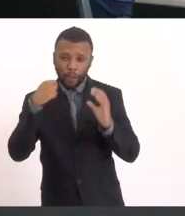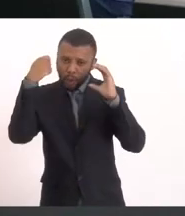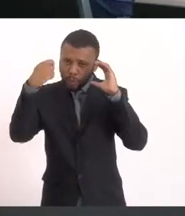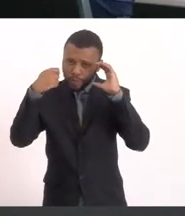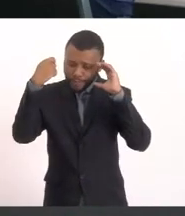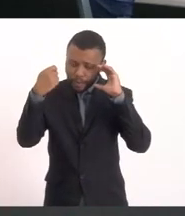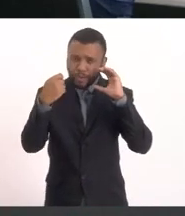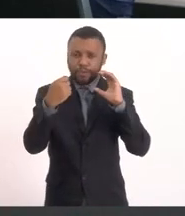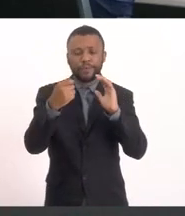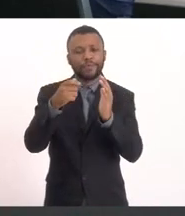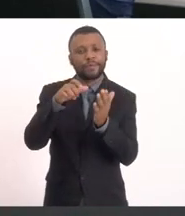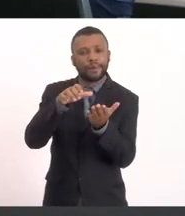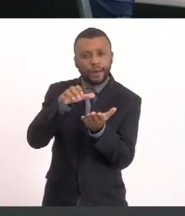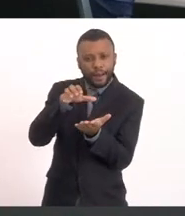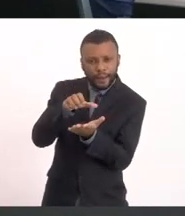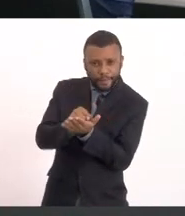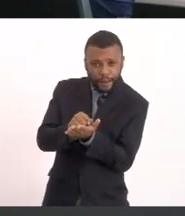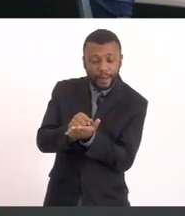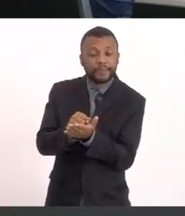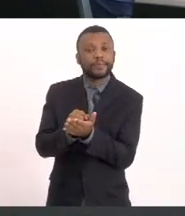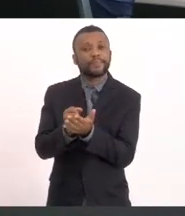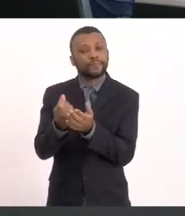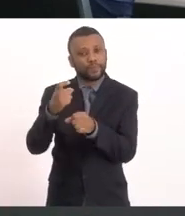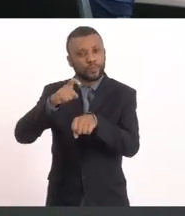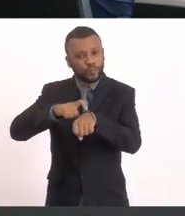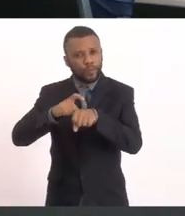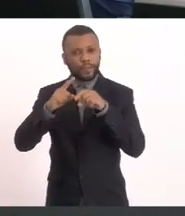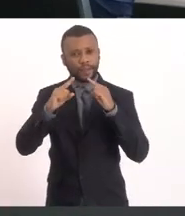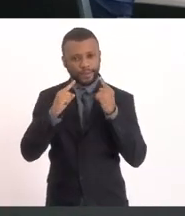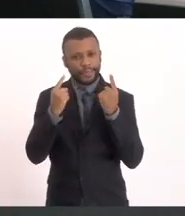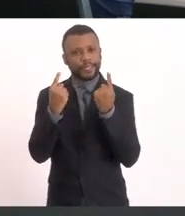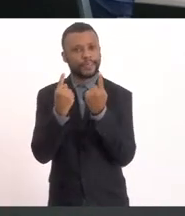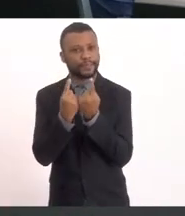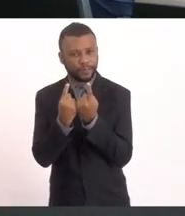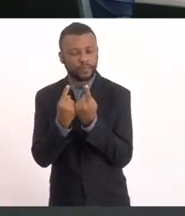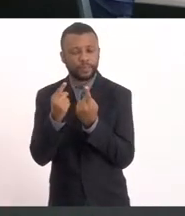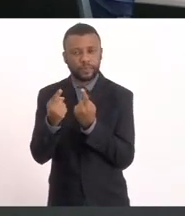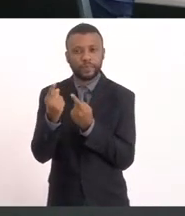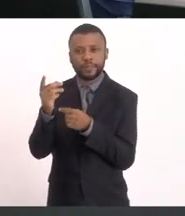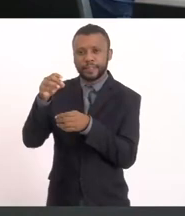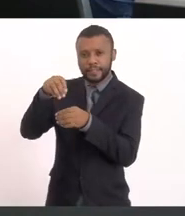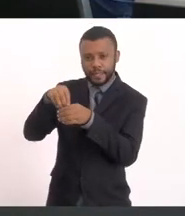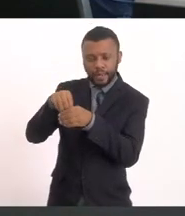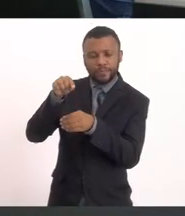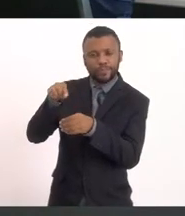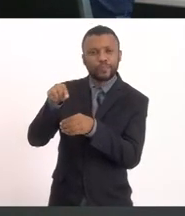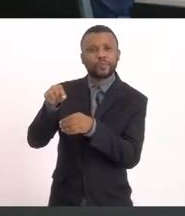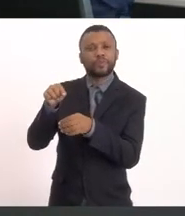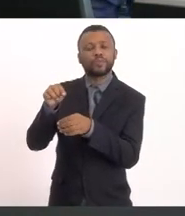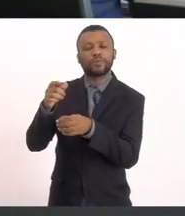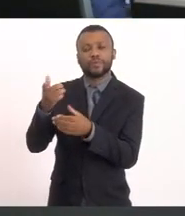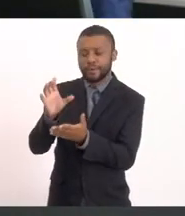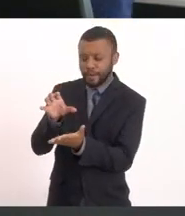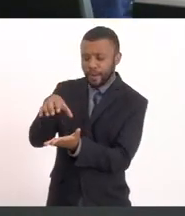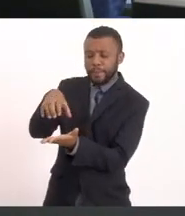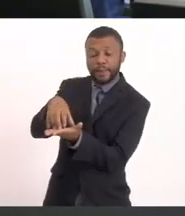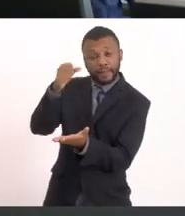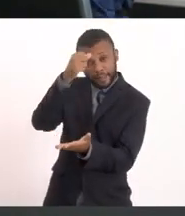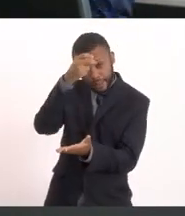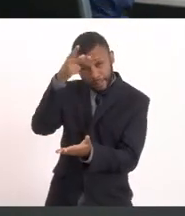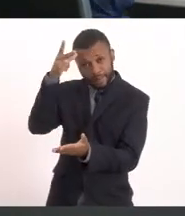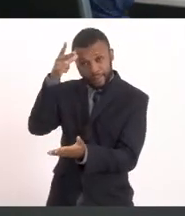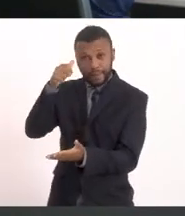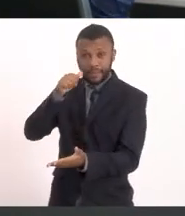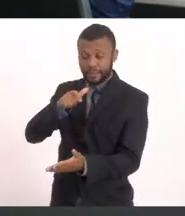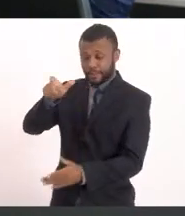Gravados Nesta reunião No gabinete Da prefeitura De Saquarema No gabinete Da prefeita